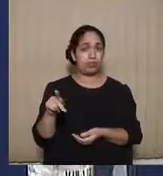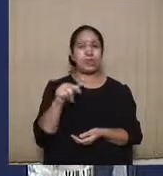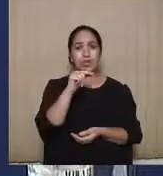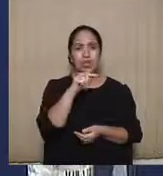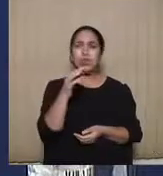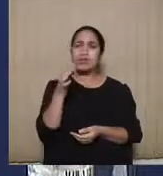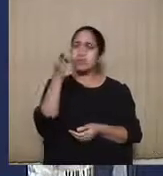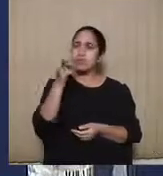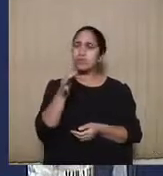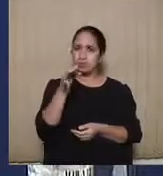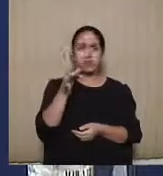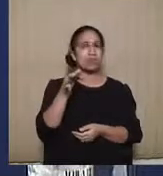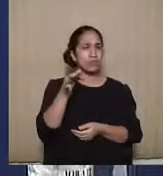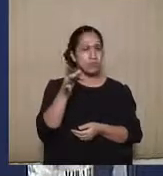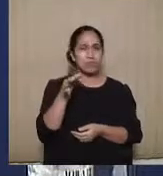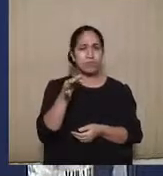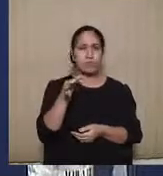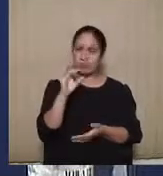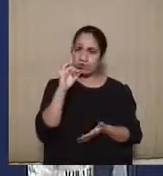legitimidade